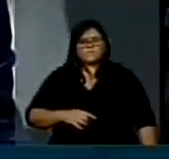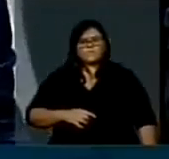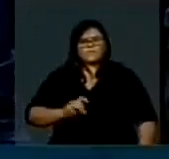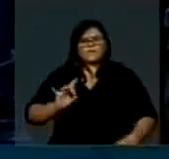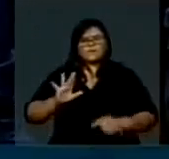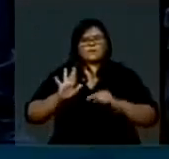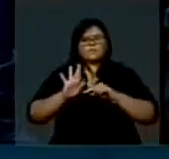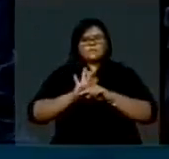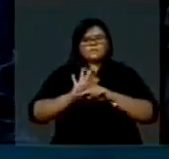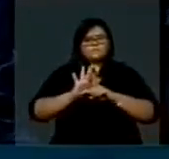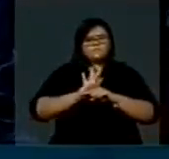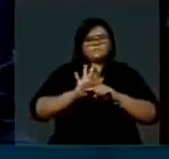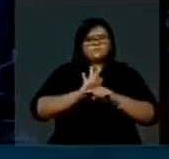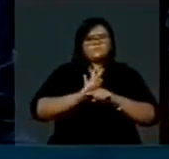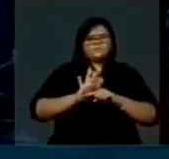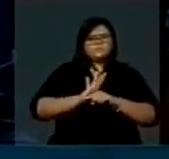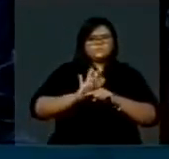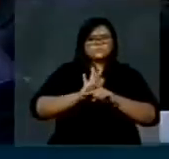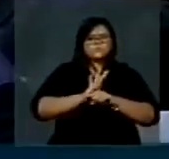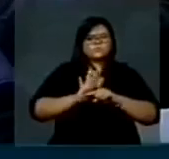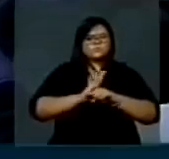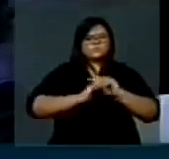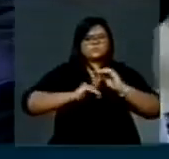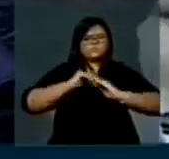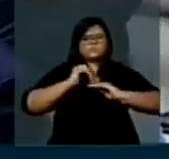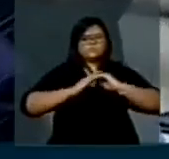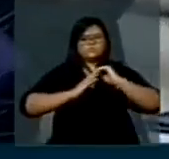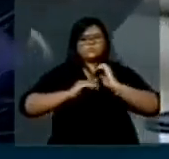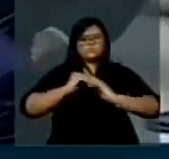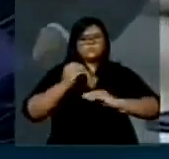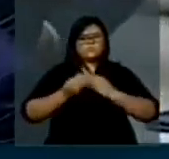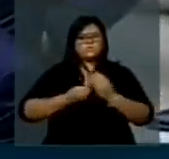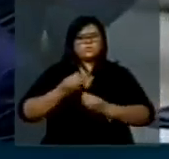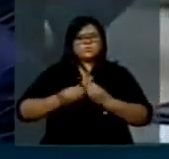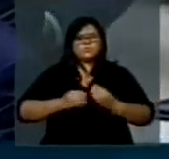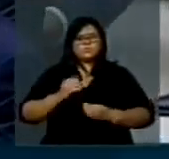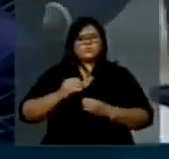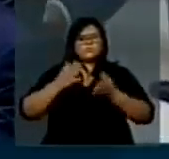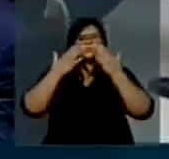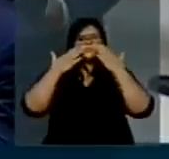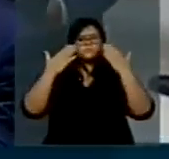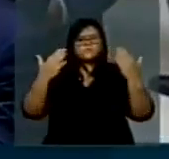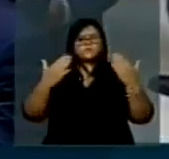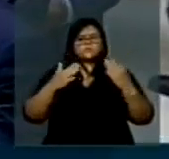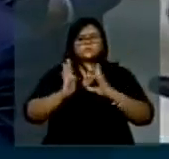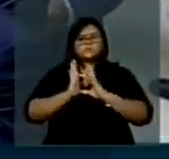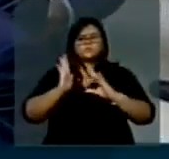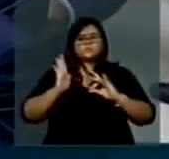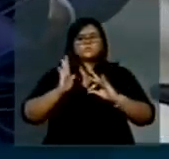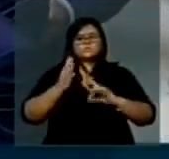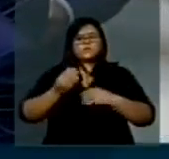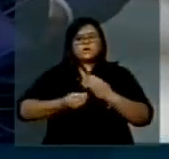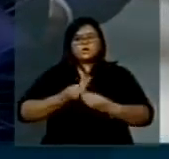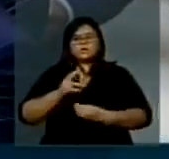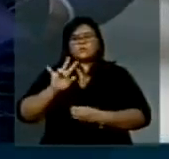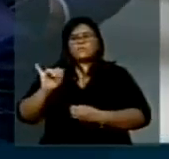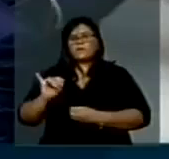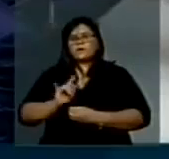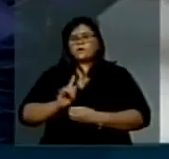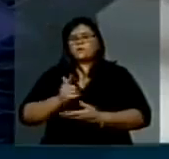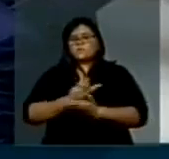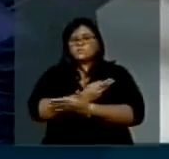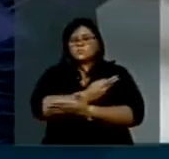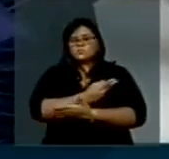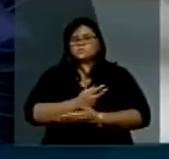a vossa excelência sobre o procedimento da apresentação de destaques no que diz respeito